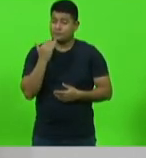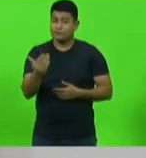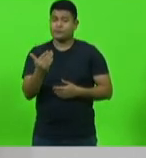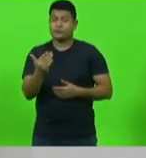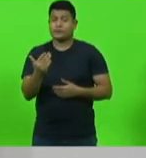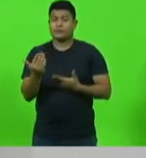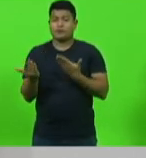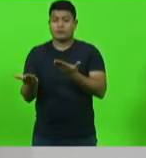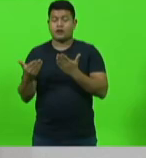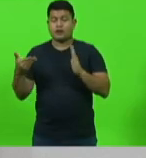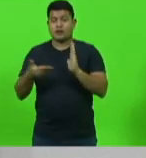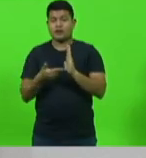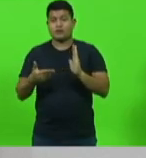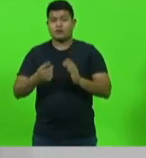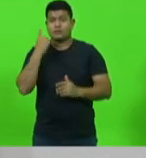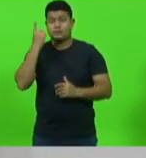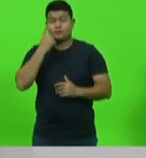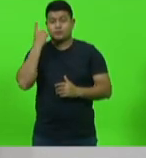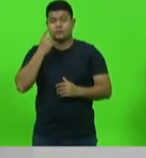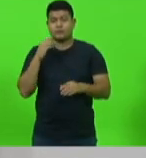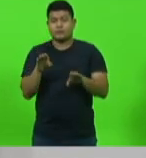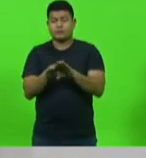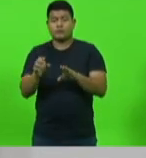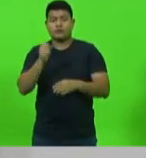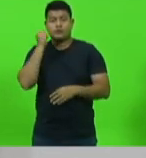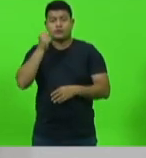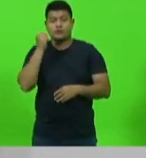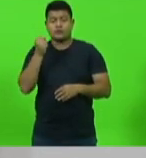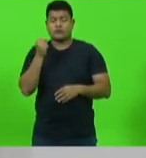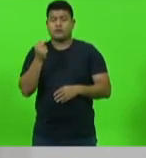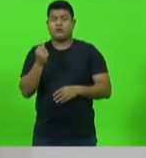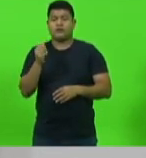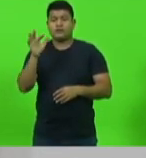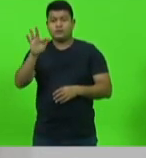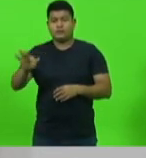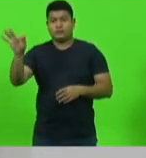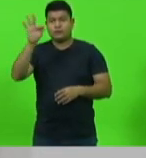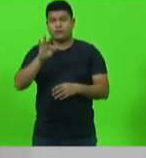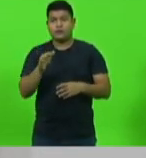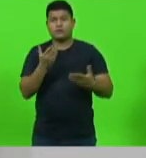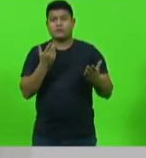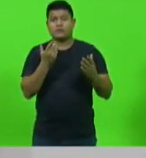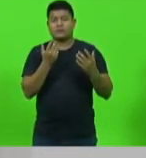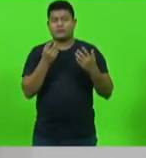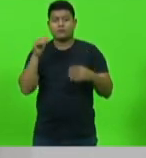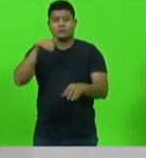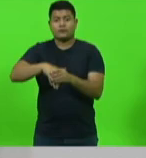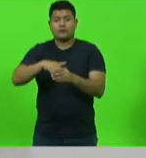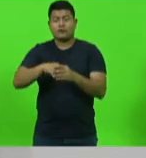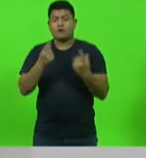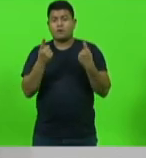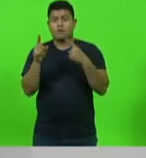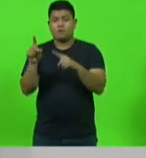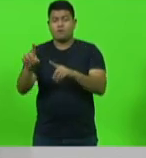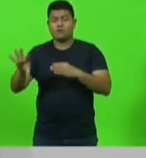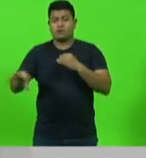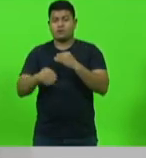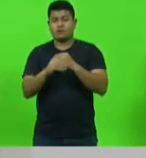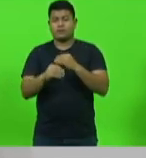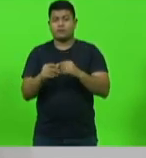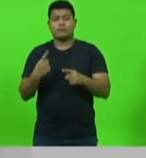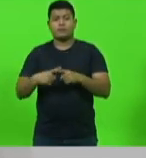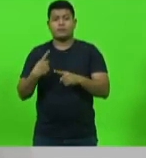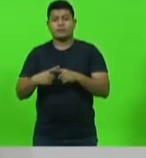Senado Federal votem pela rejeição desta proposta de emenda constitucional. infelizmente, senhores e senhoras, esta PEC